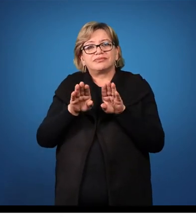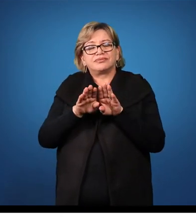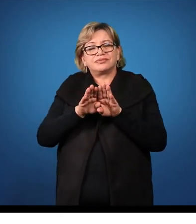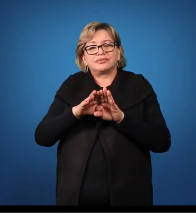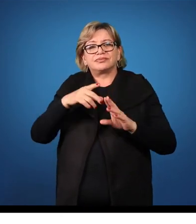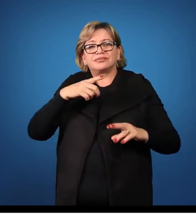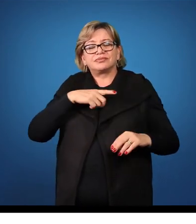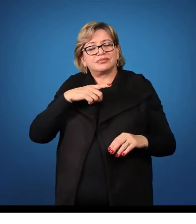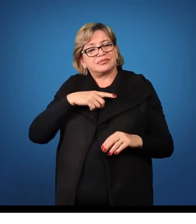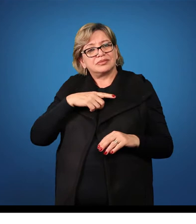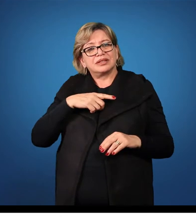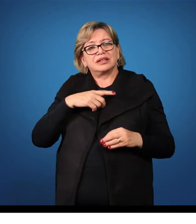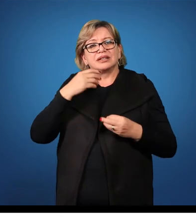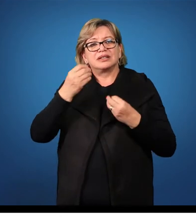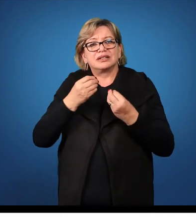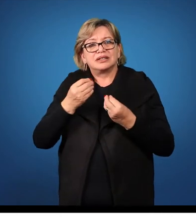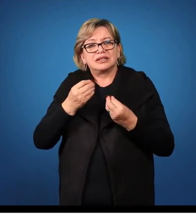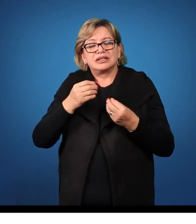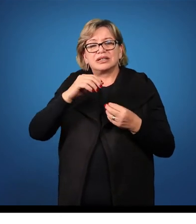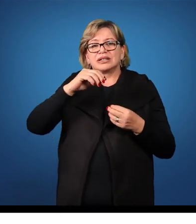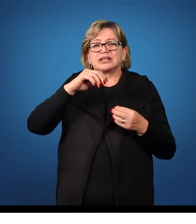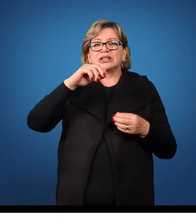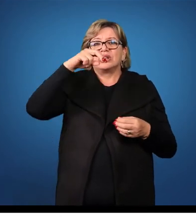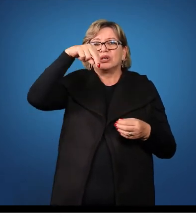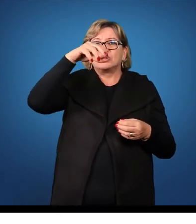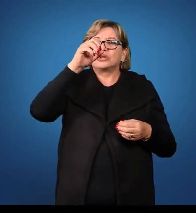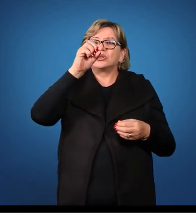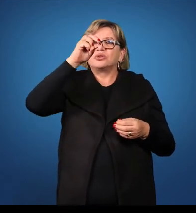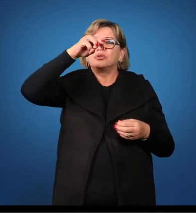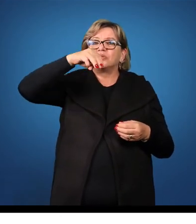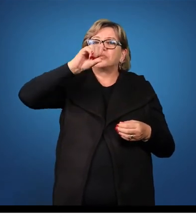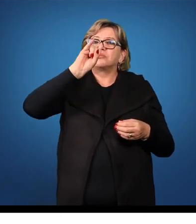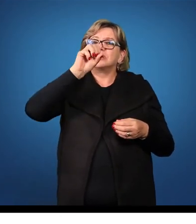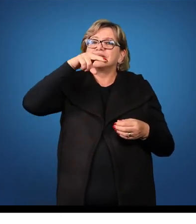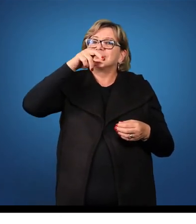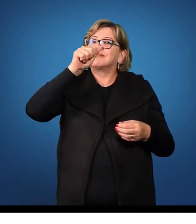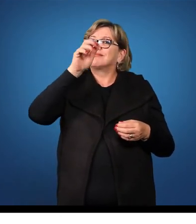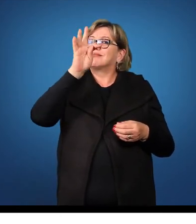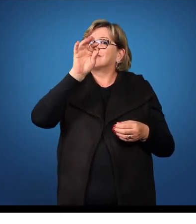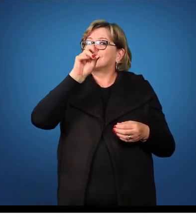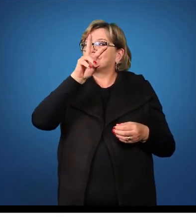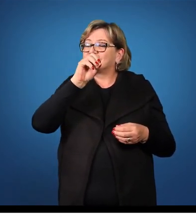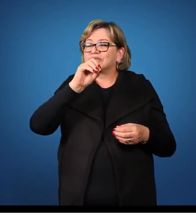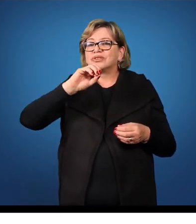LEO. No genitivo, LEONES.